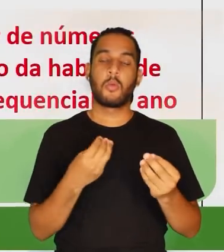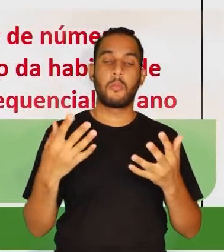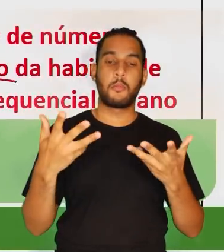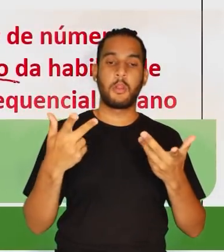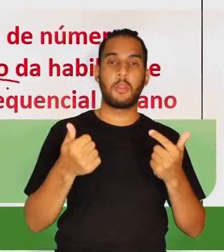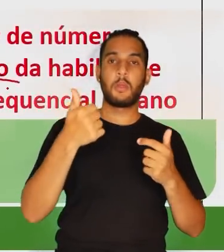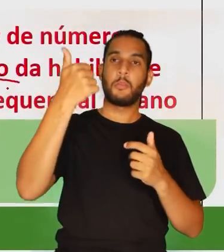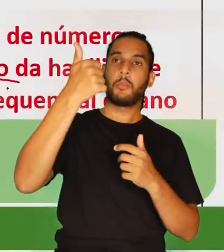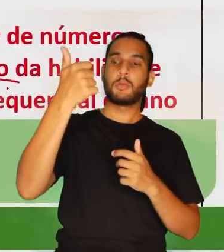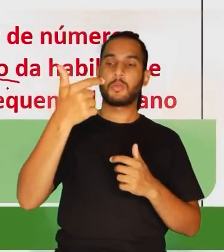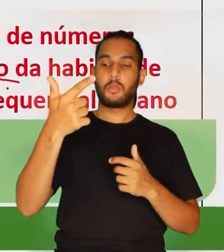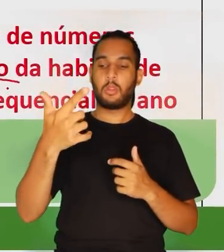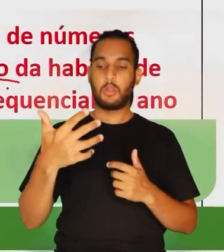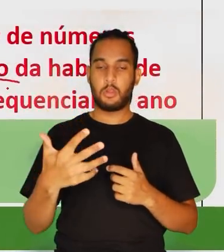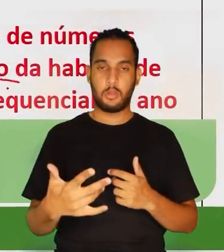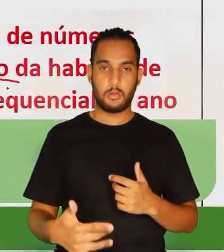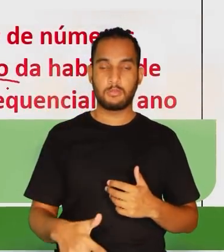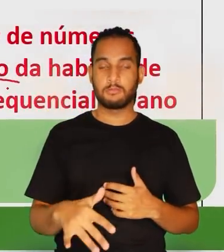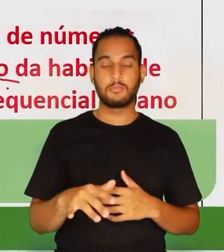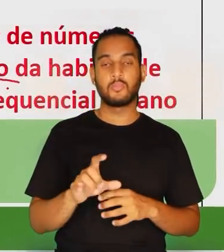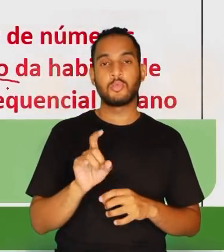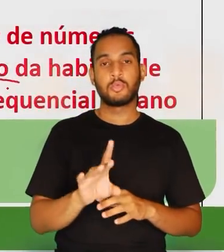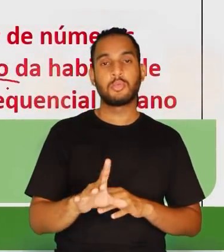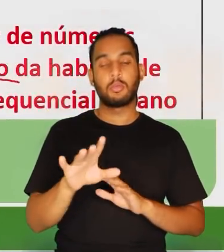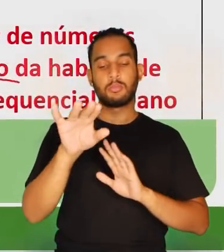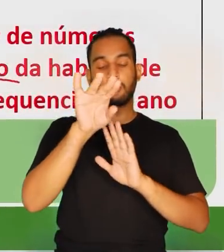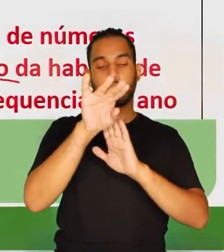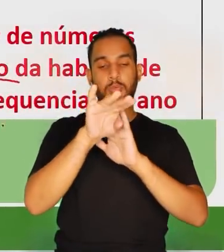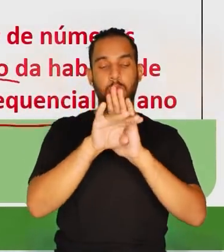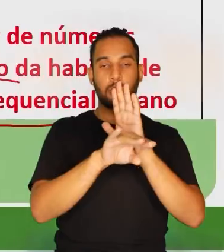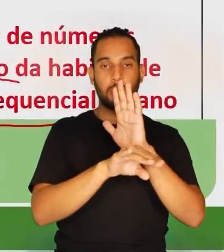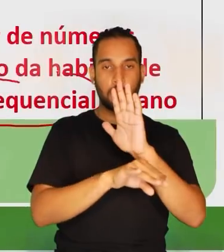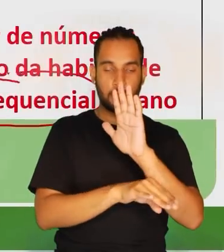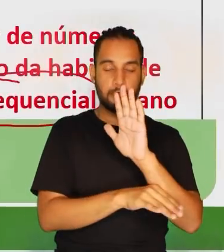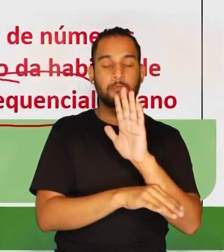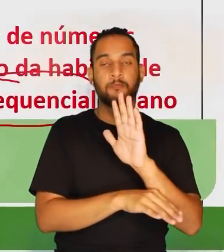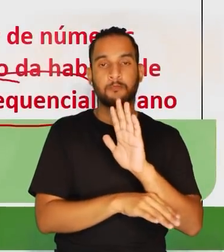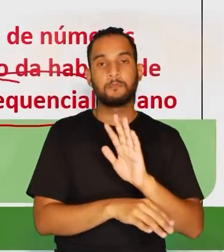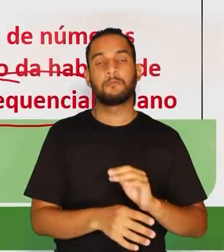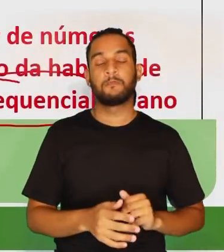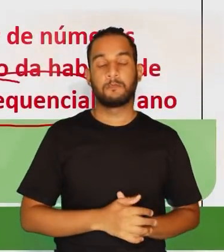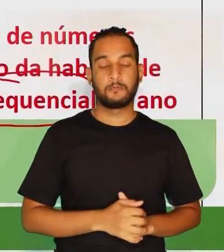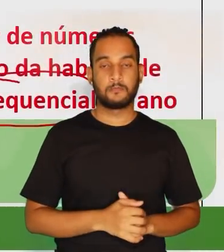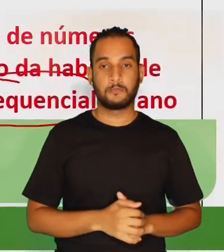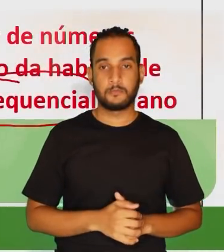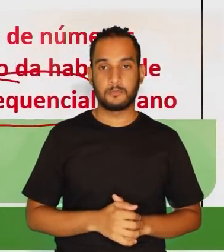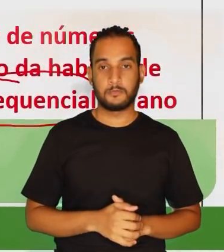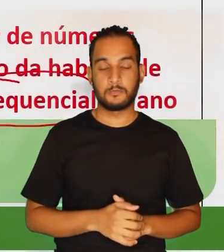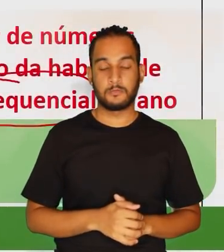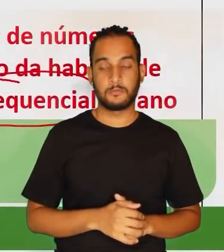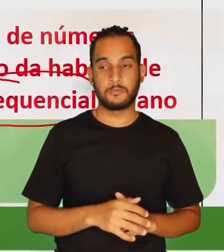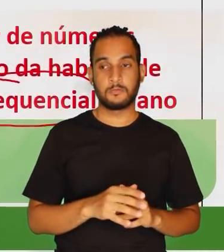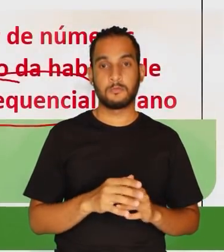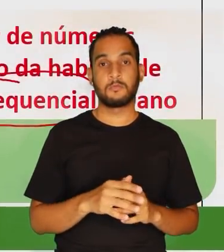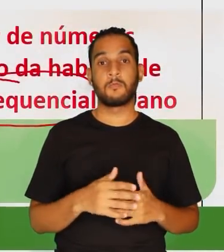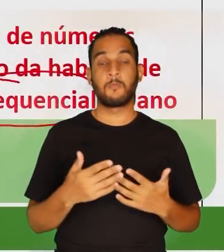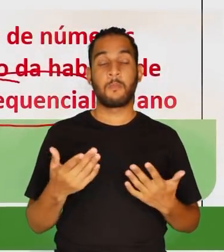indica só a posição da habilidade. É uma questão de numeração sequencial daquele ano.